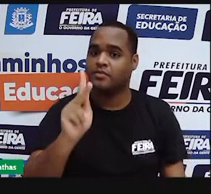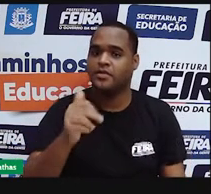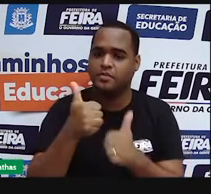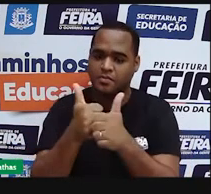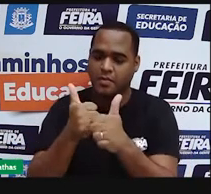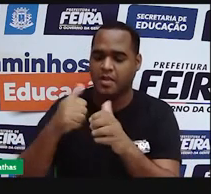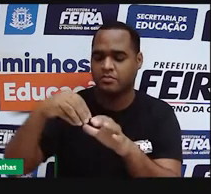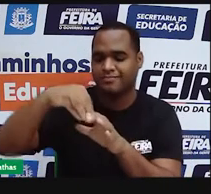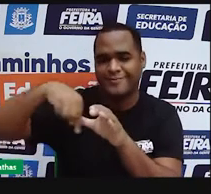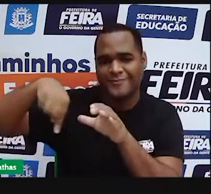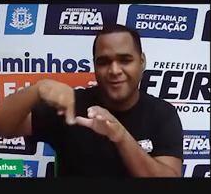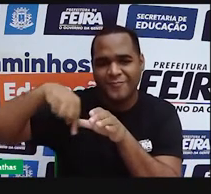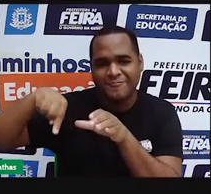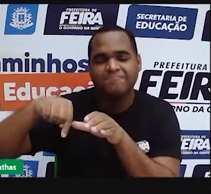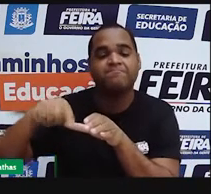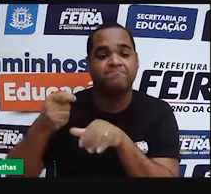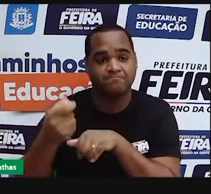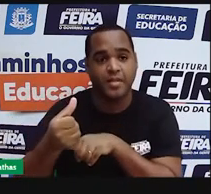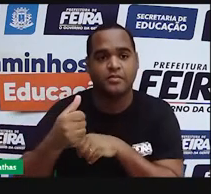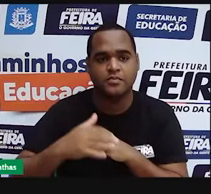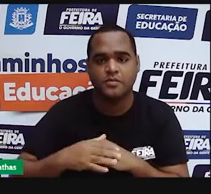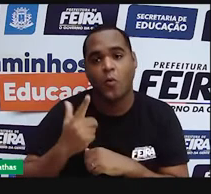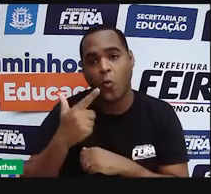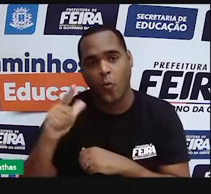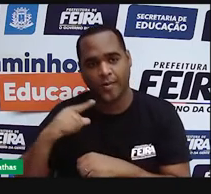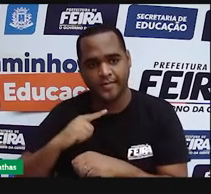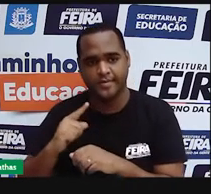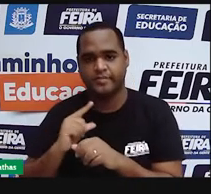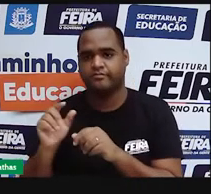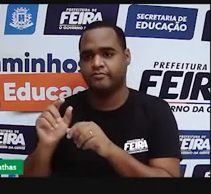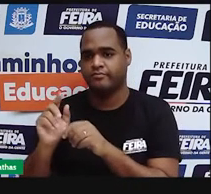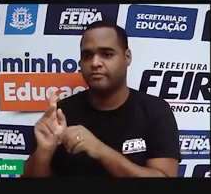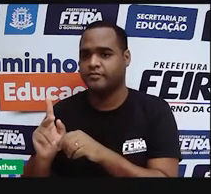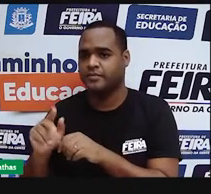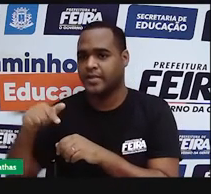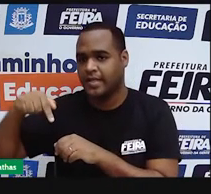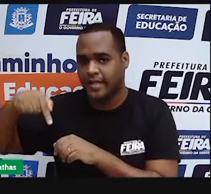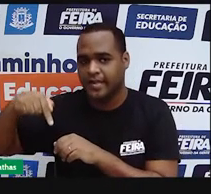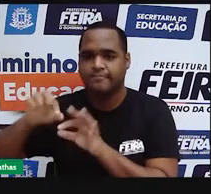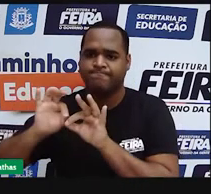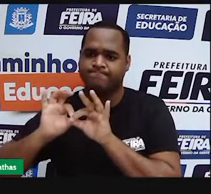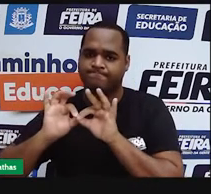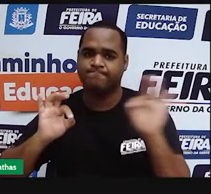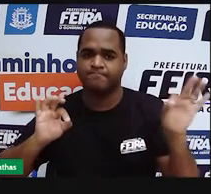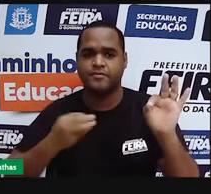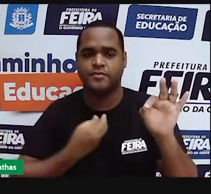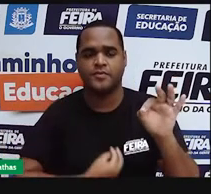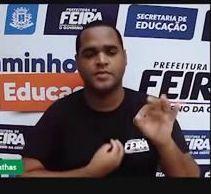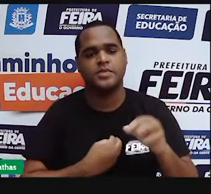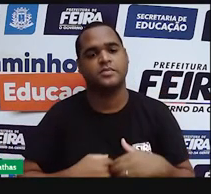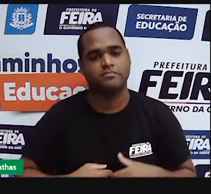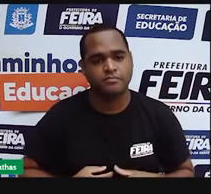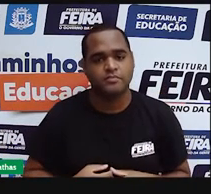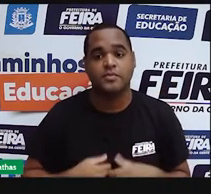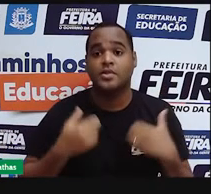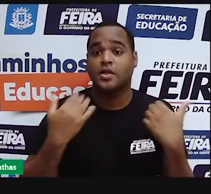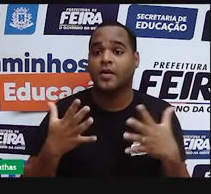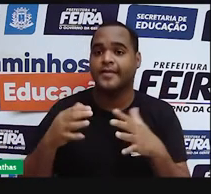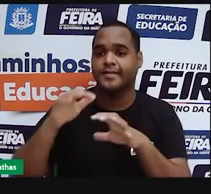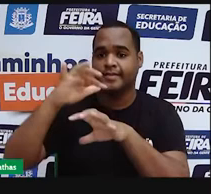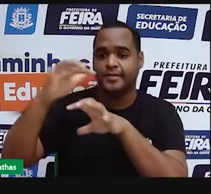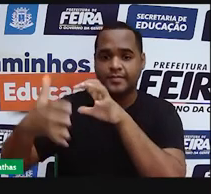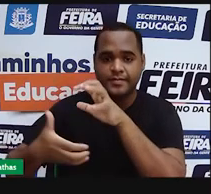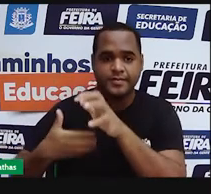próxima do núcleo e a camada Q é a mais distante desse núcleo. E cada uma dessas camadas eletrônicas